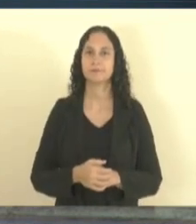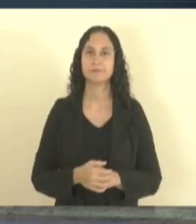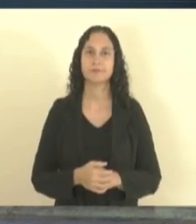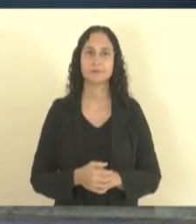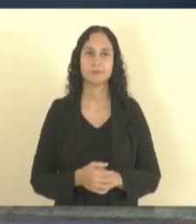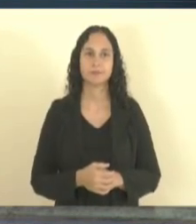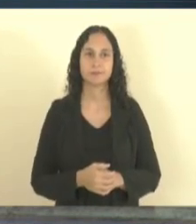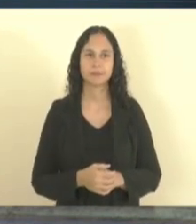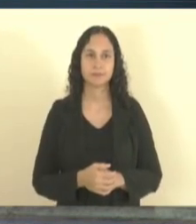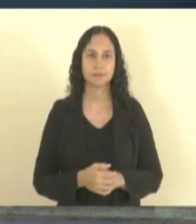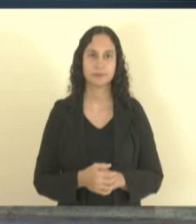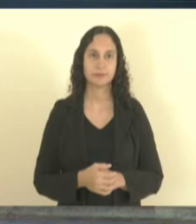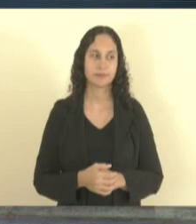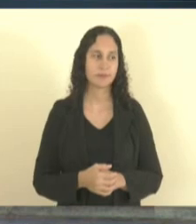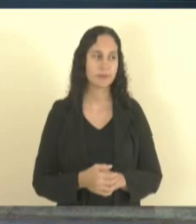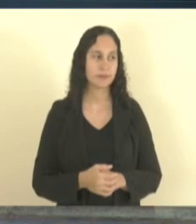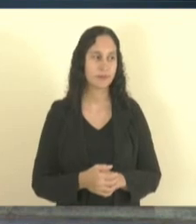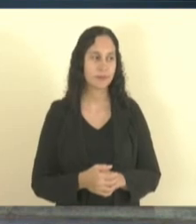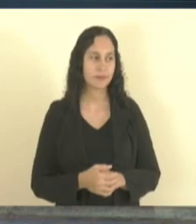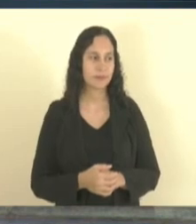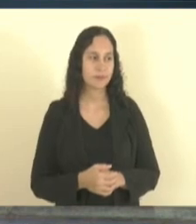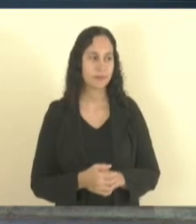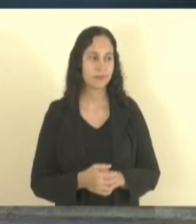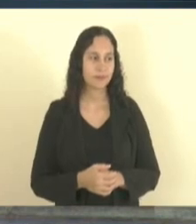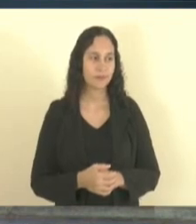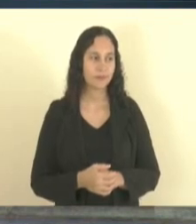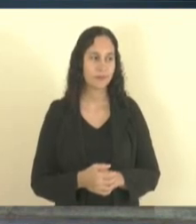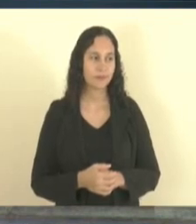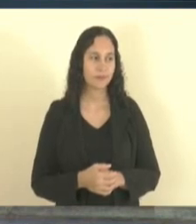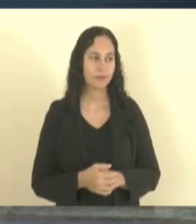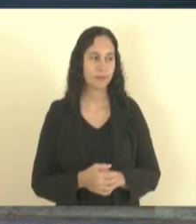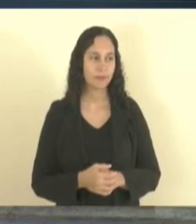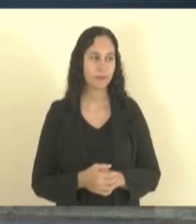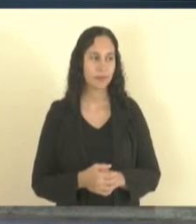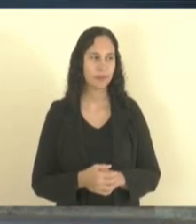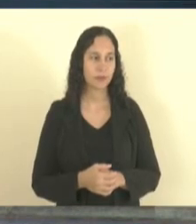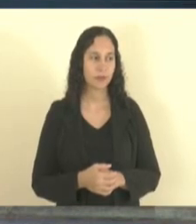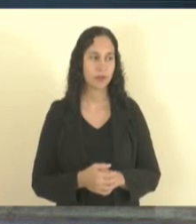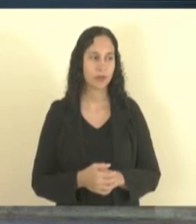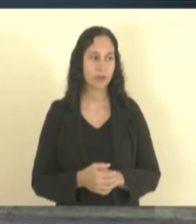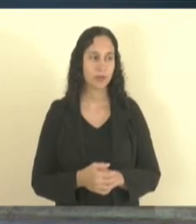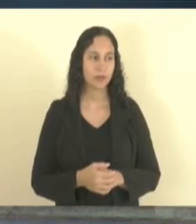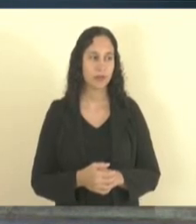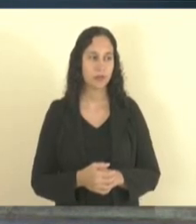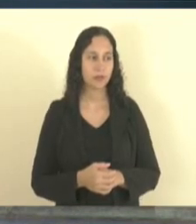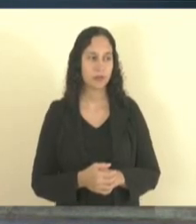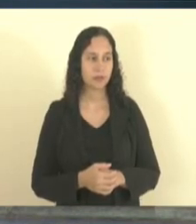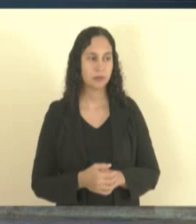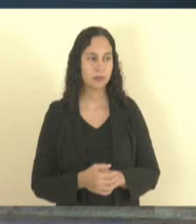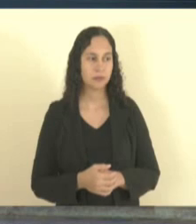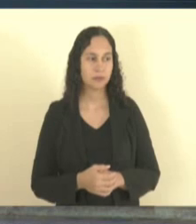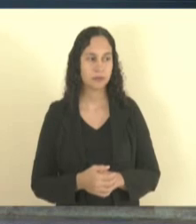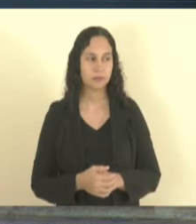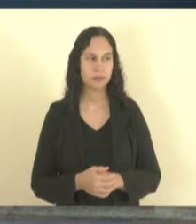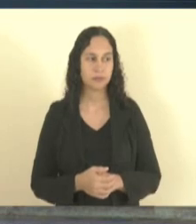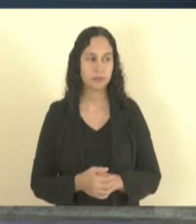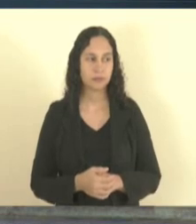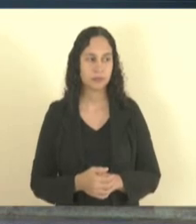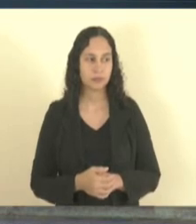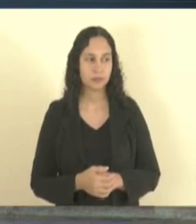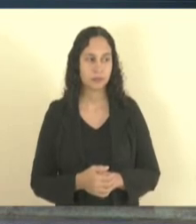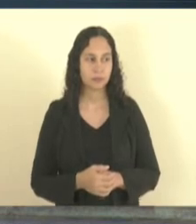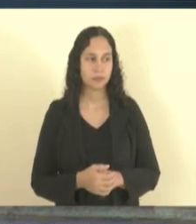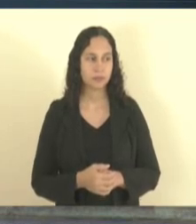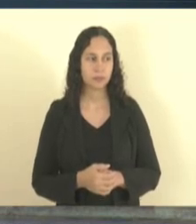a gente tem condições bem favoráveis o estado que está é bem